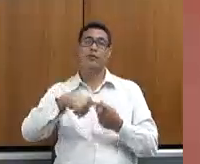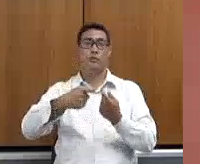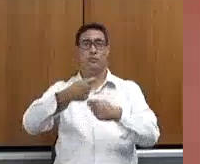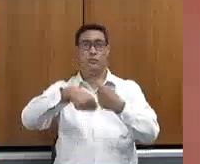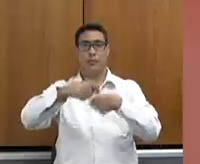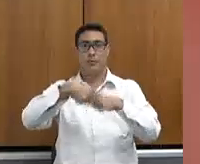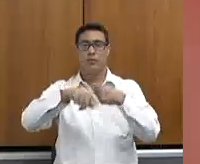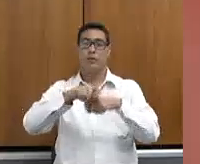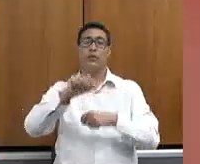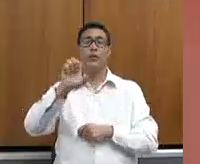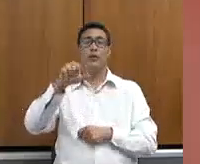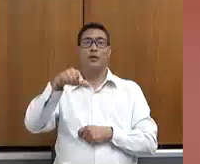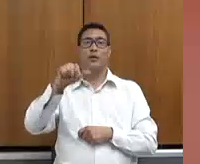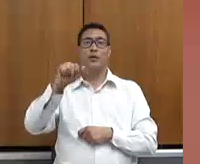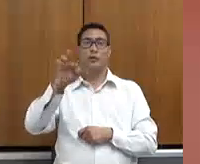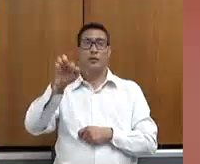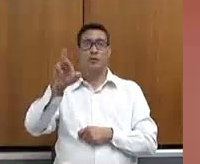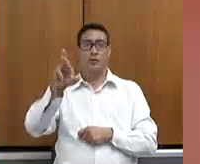financeiro da EMATER,